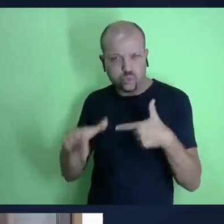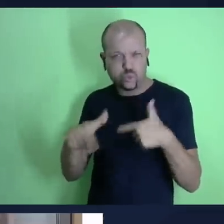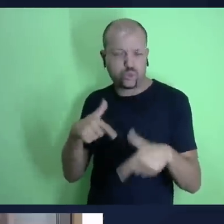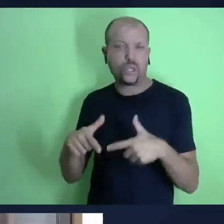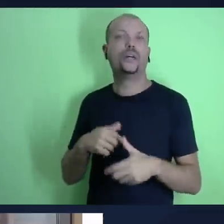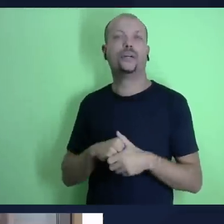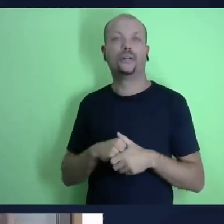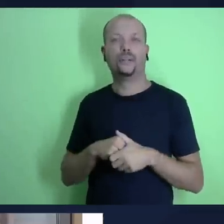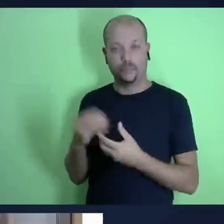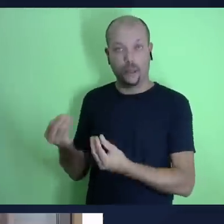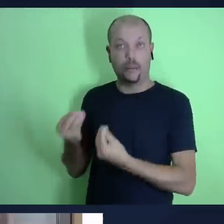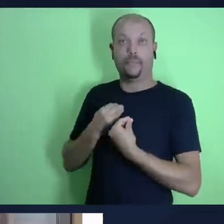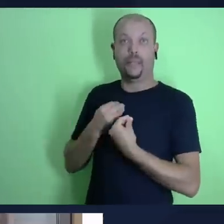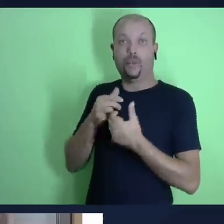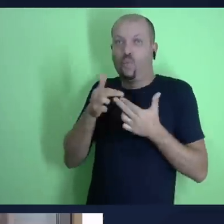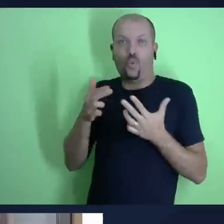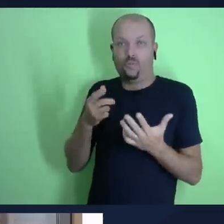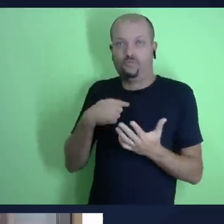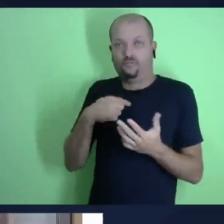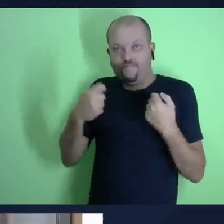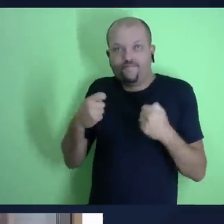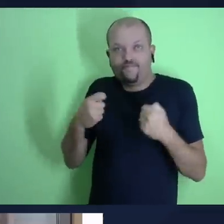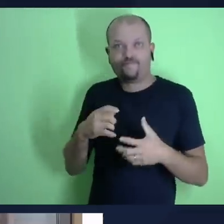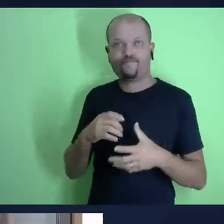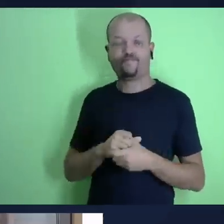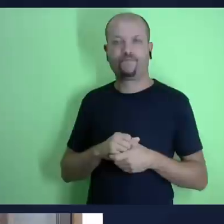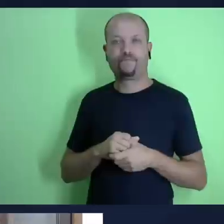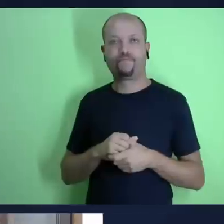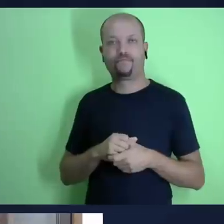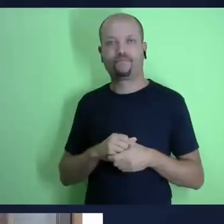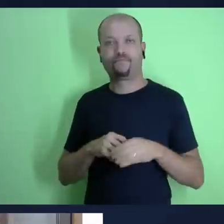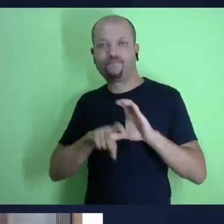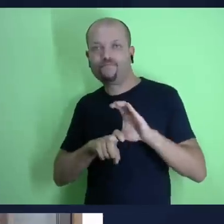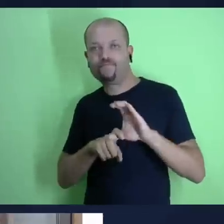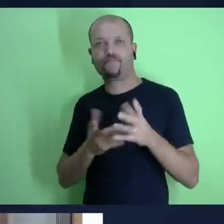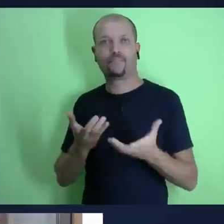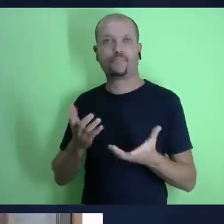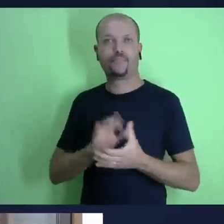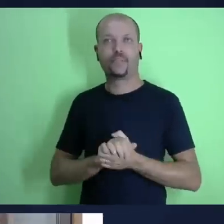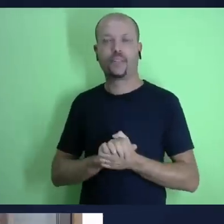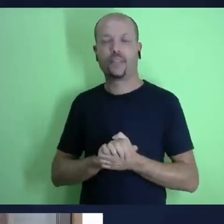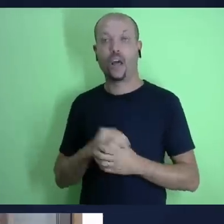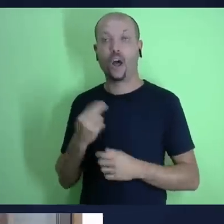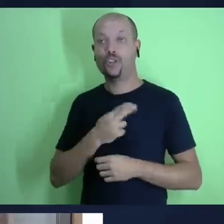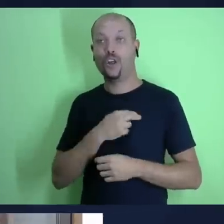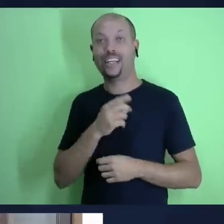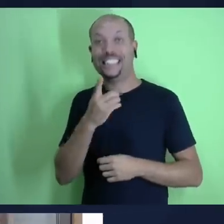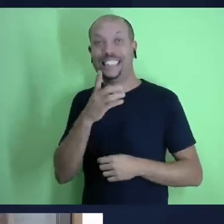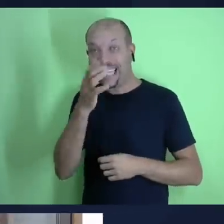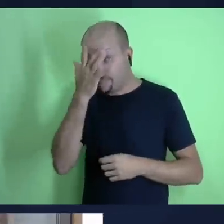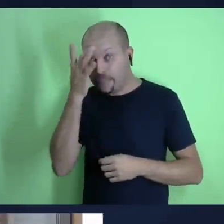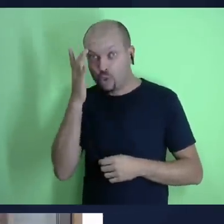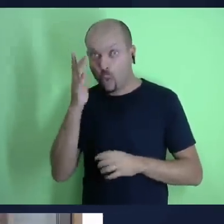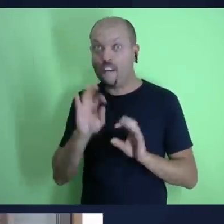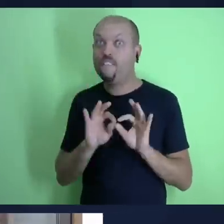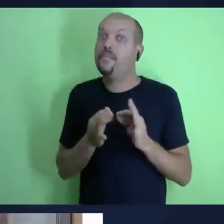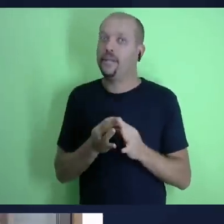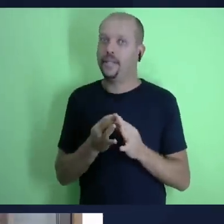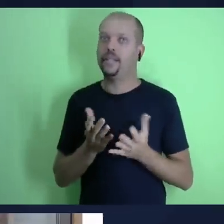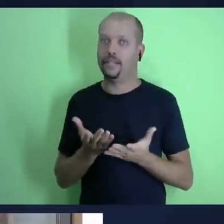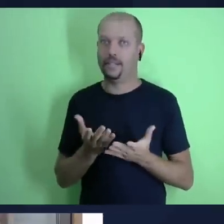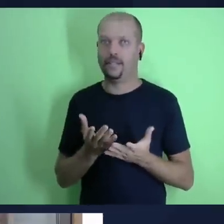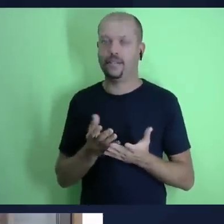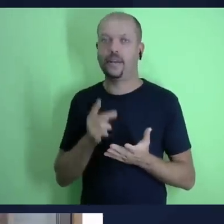pai trabalhava em dois empregos né tudo isso para poder prover o melhor que nós precisávamos